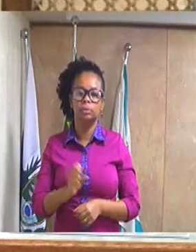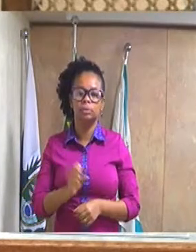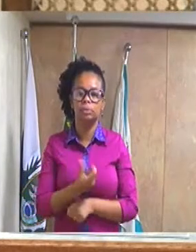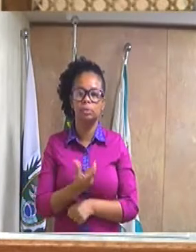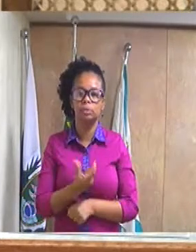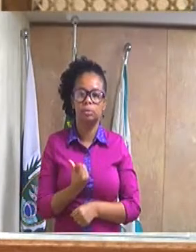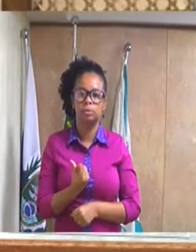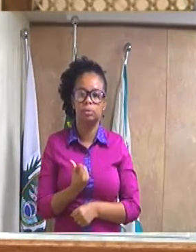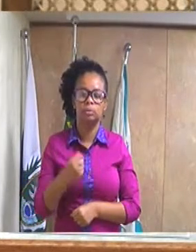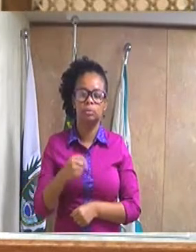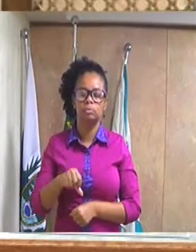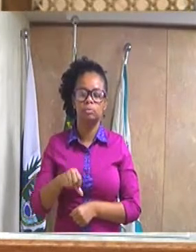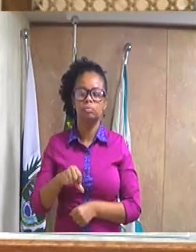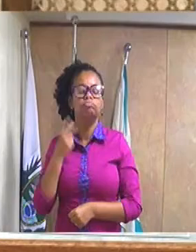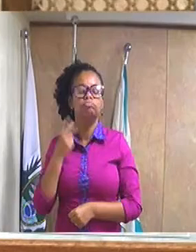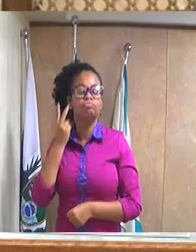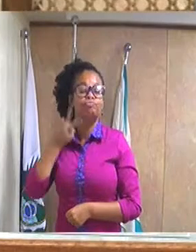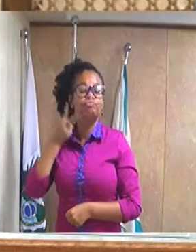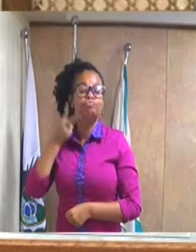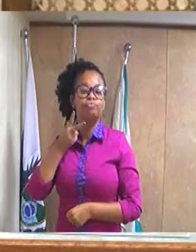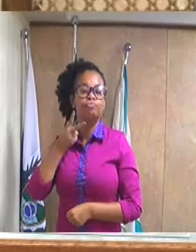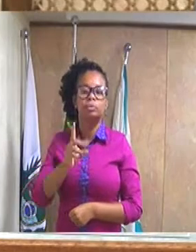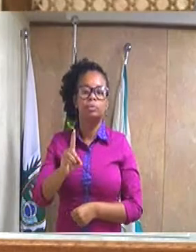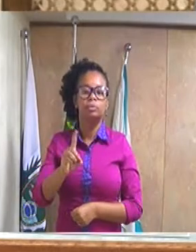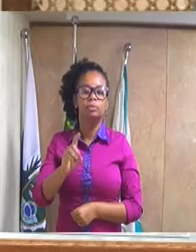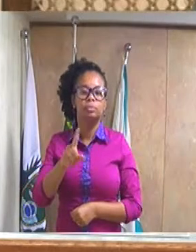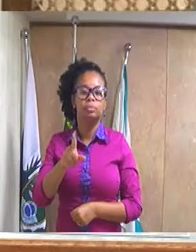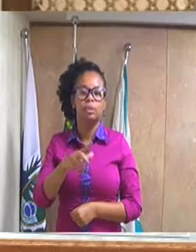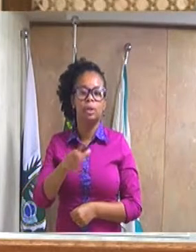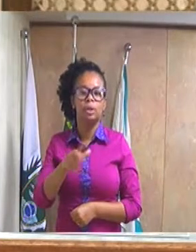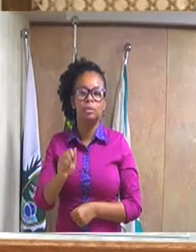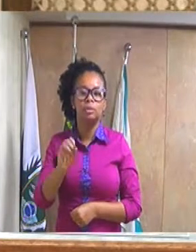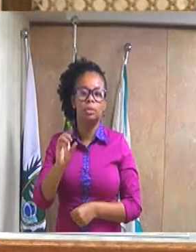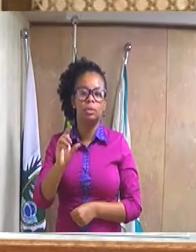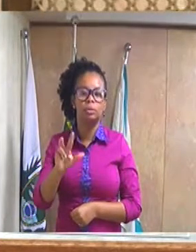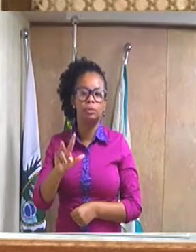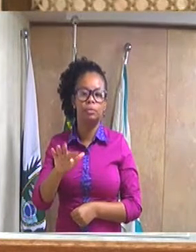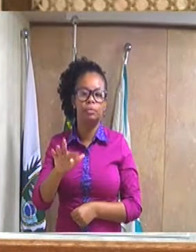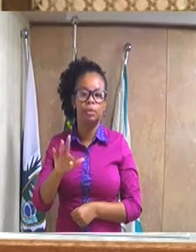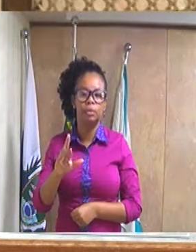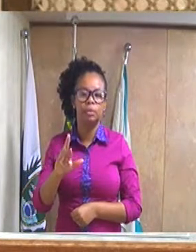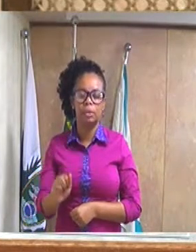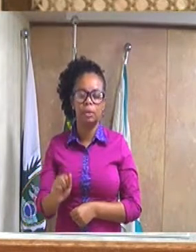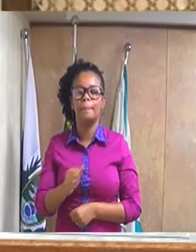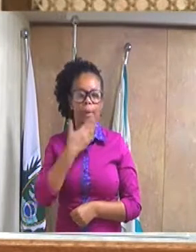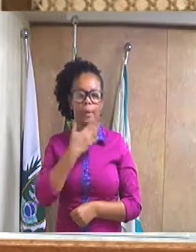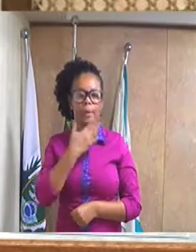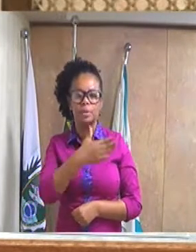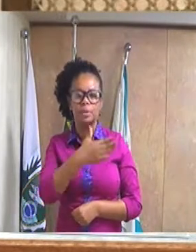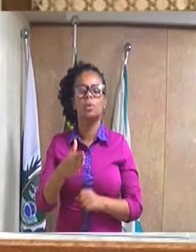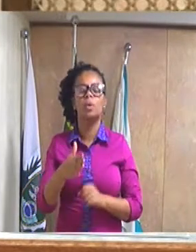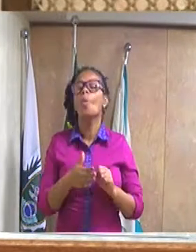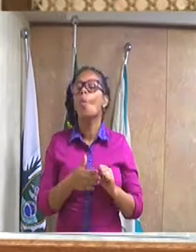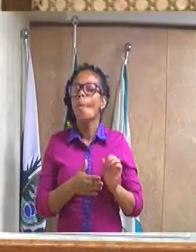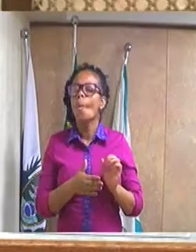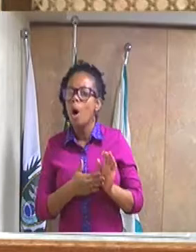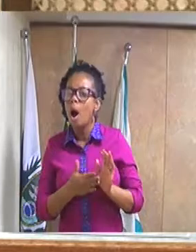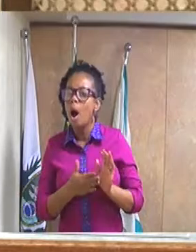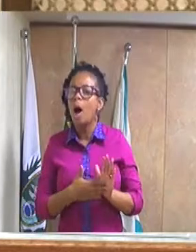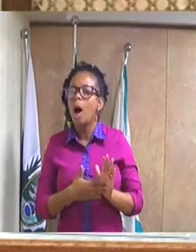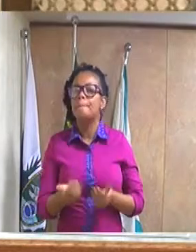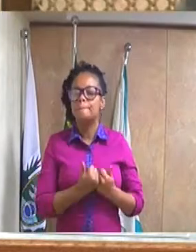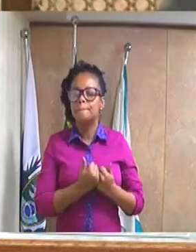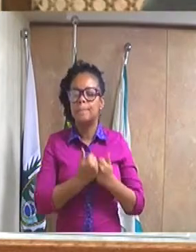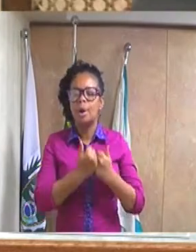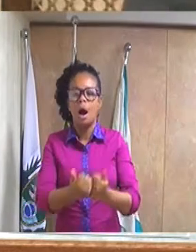Do excelentíssimo senhor vereador Adelza de Oliveira, consignando moção de congratulações à ilustríssima senhora Esther